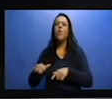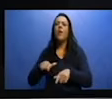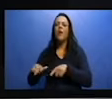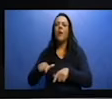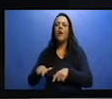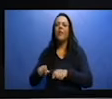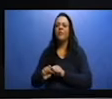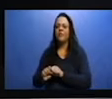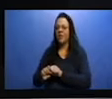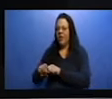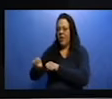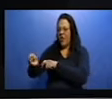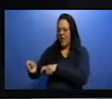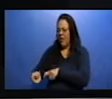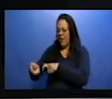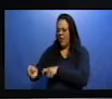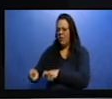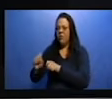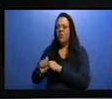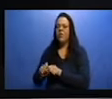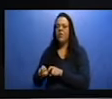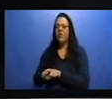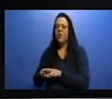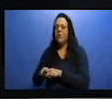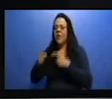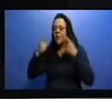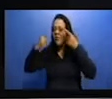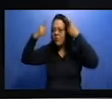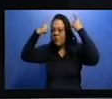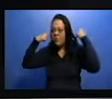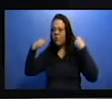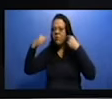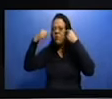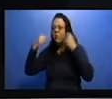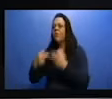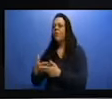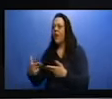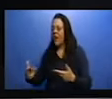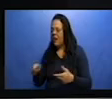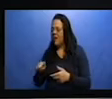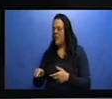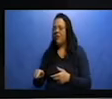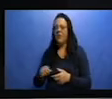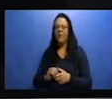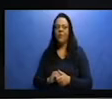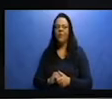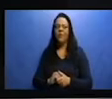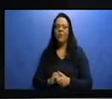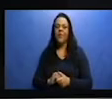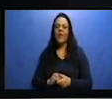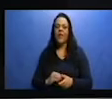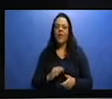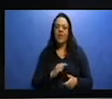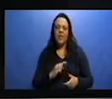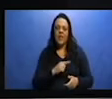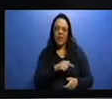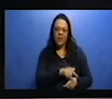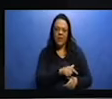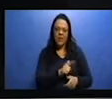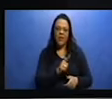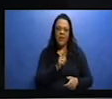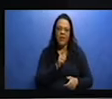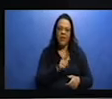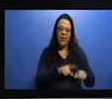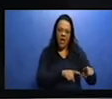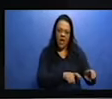aqui, nesse mapa das cidades das antiguidades, nós temos aqui os vales agrícolas, que são nessas regiões na cor